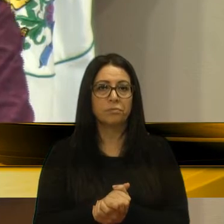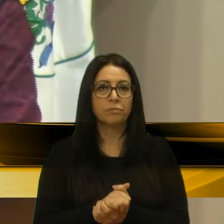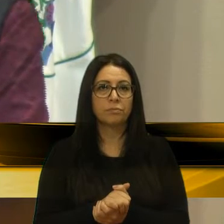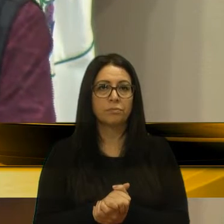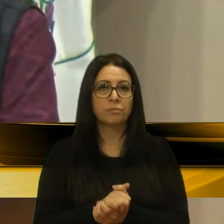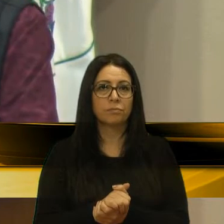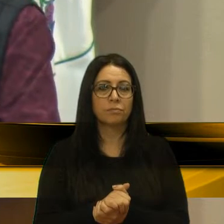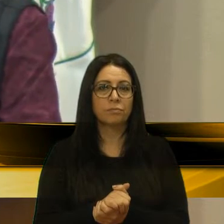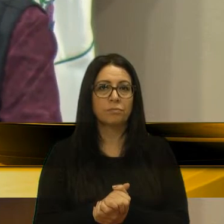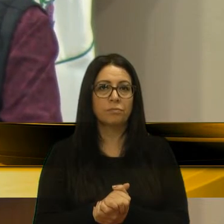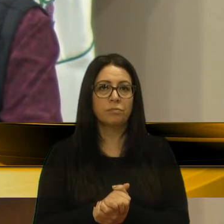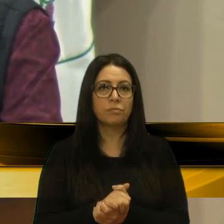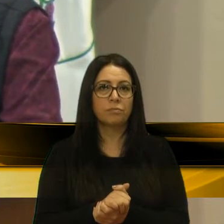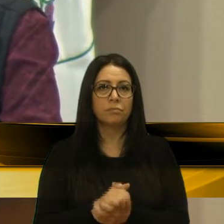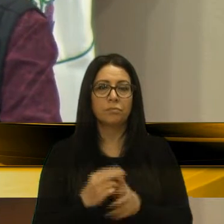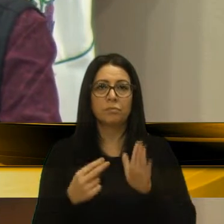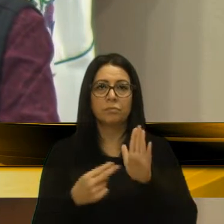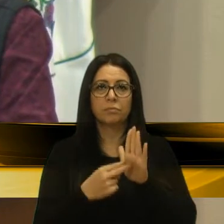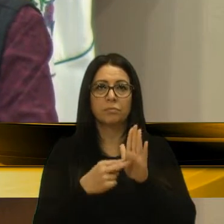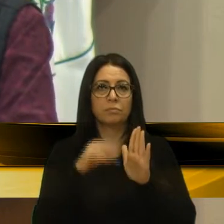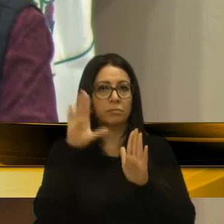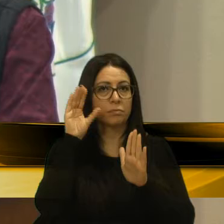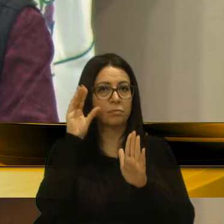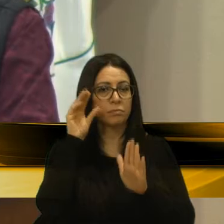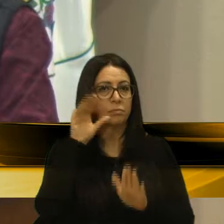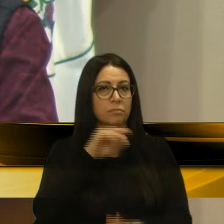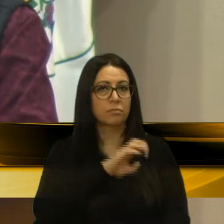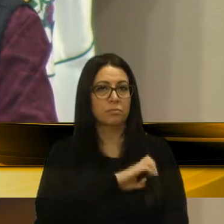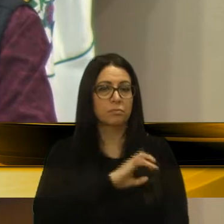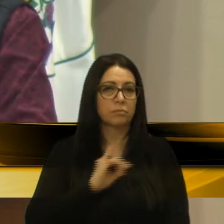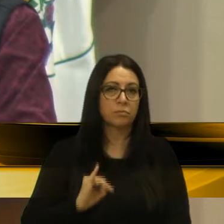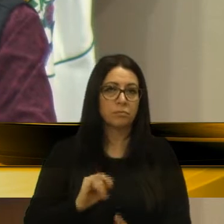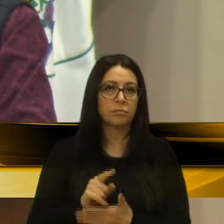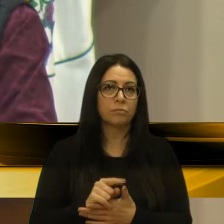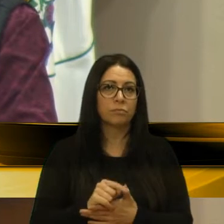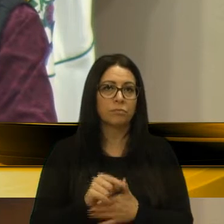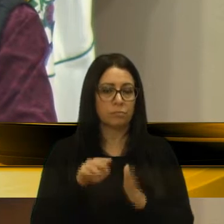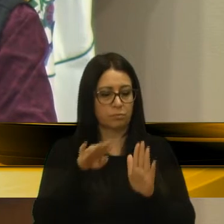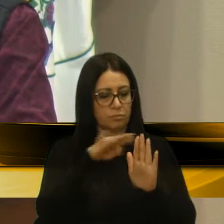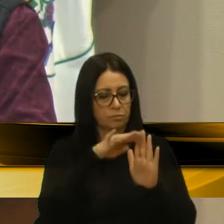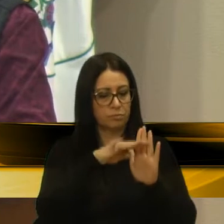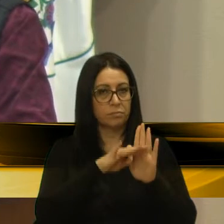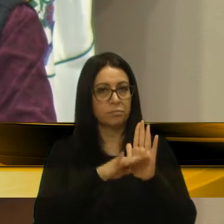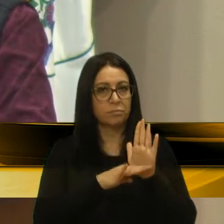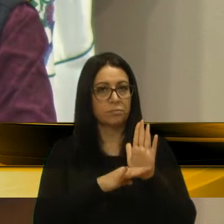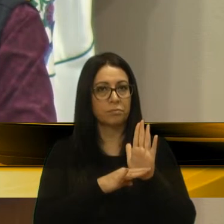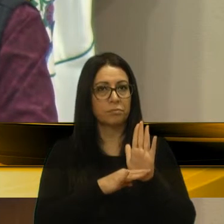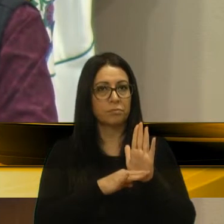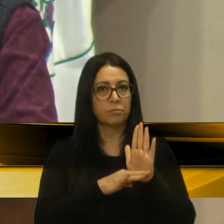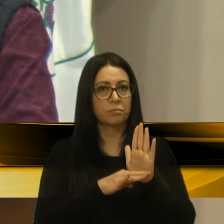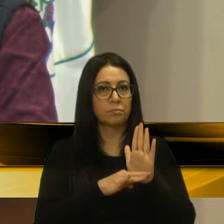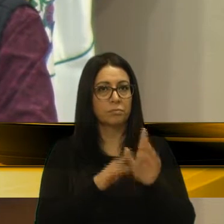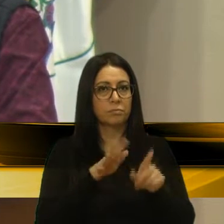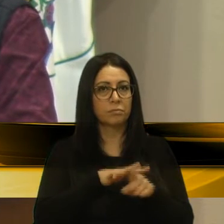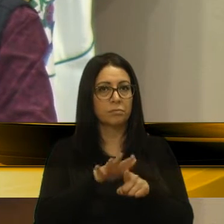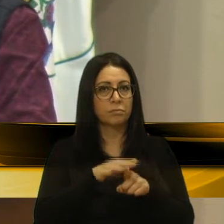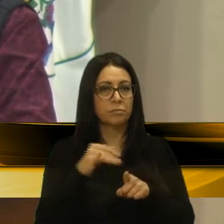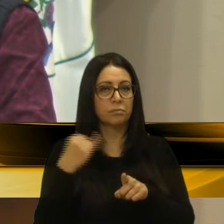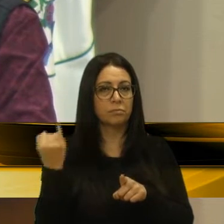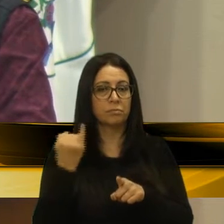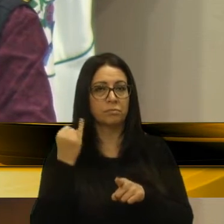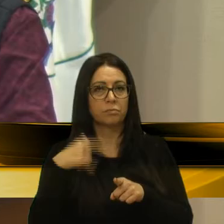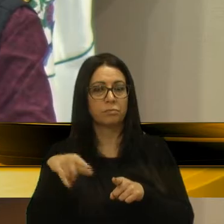Eu estava lentamente observando o vereador Edicá-los, vereador. Fiz uma lista aí de demandas importantes aí,